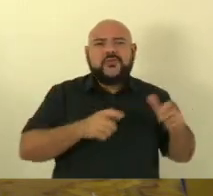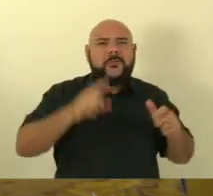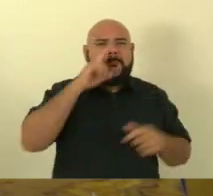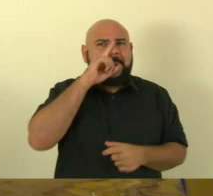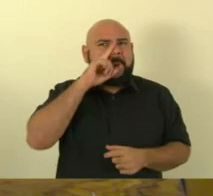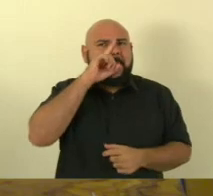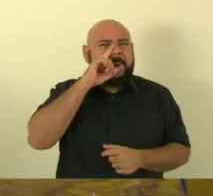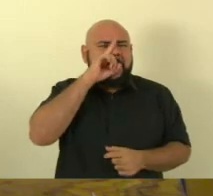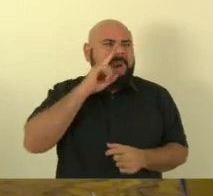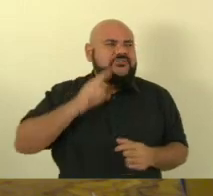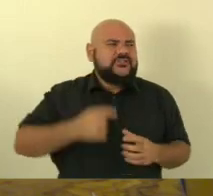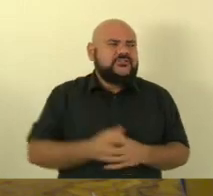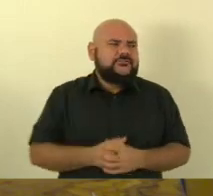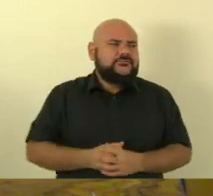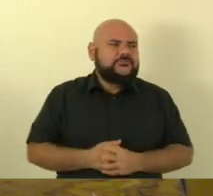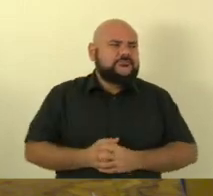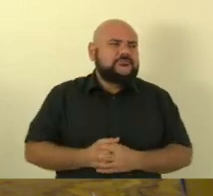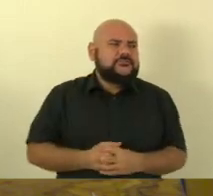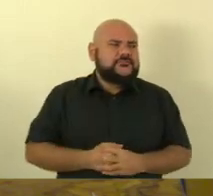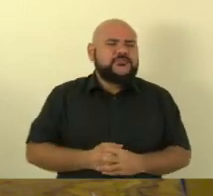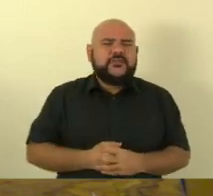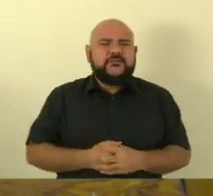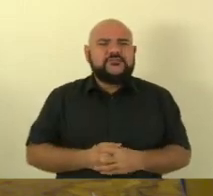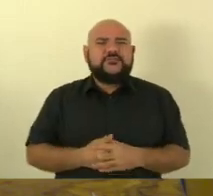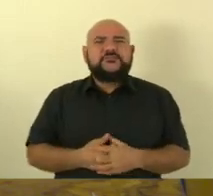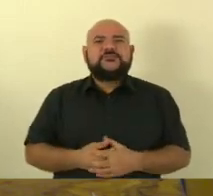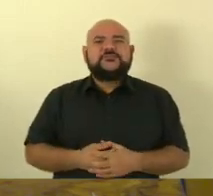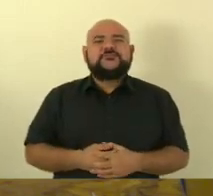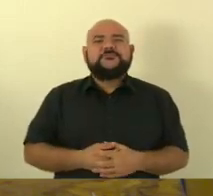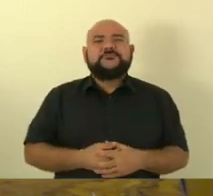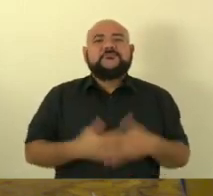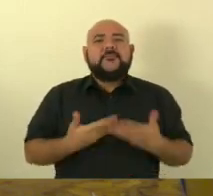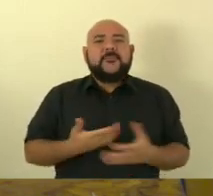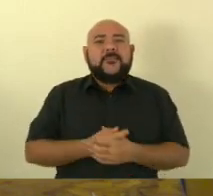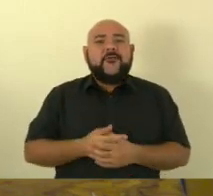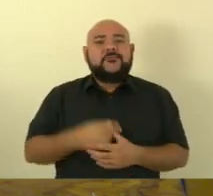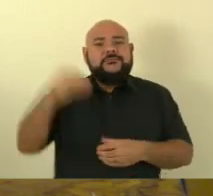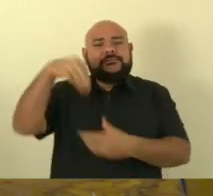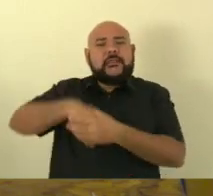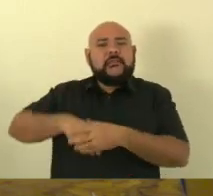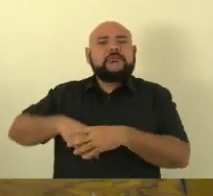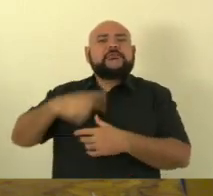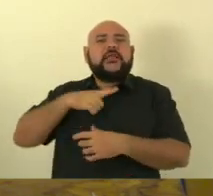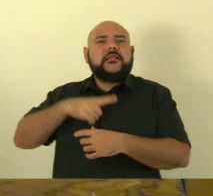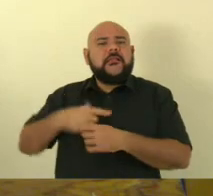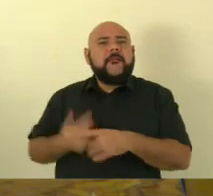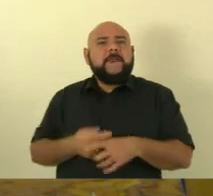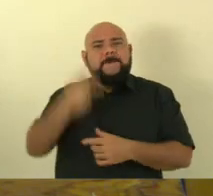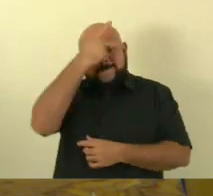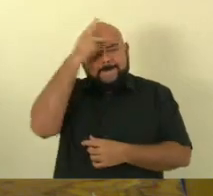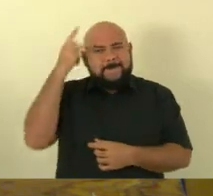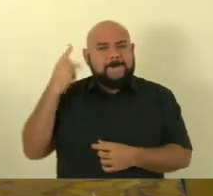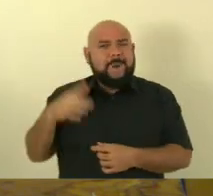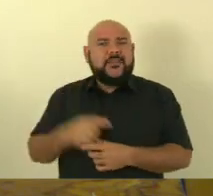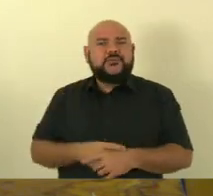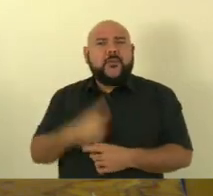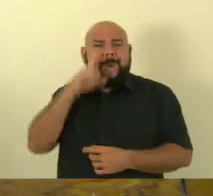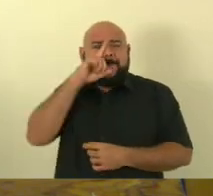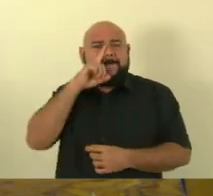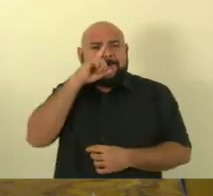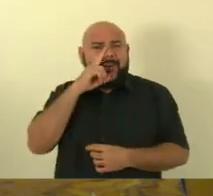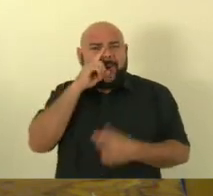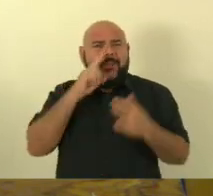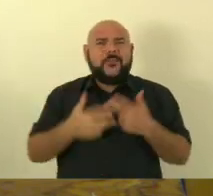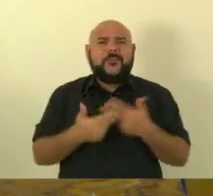lidam com o risco de conviverem com pessoas de alta periculosidade e são bastante visados